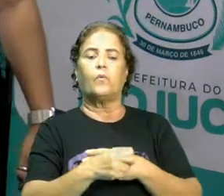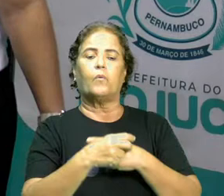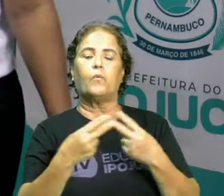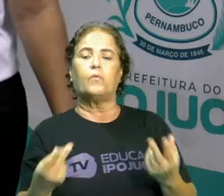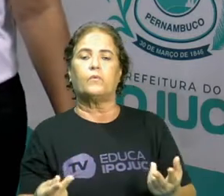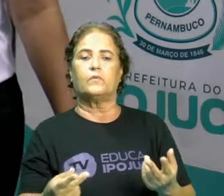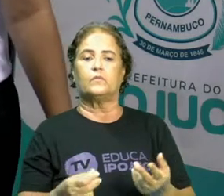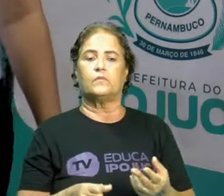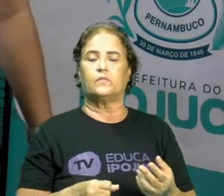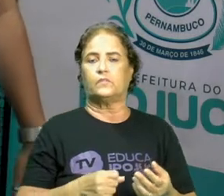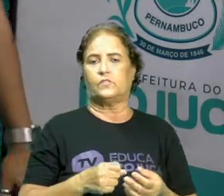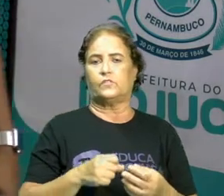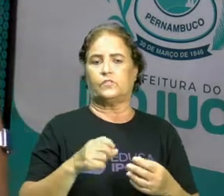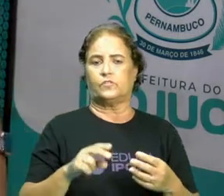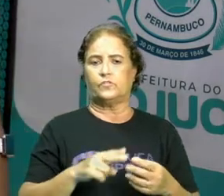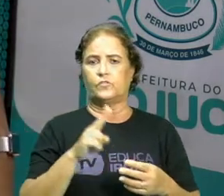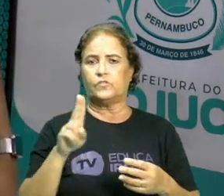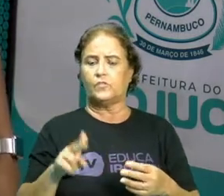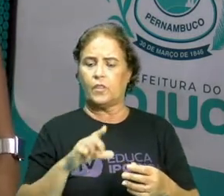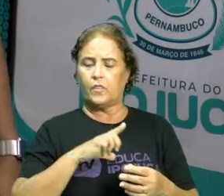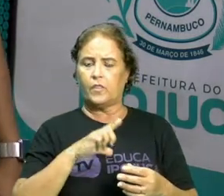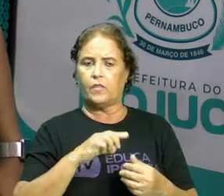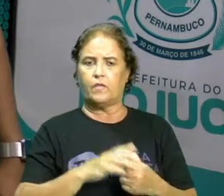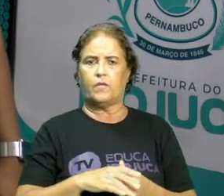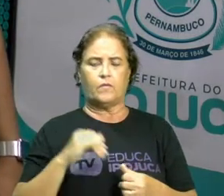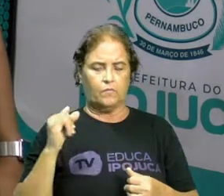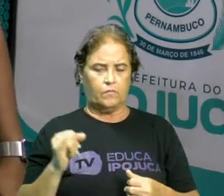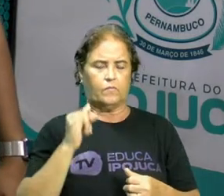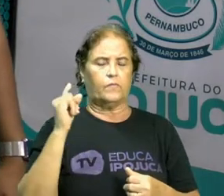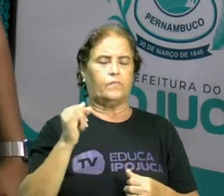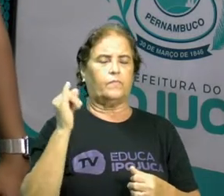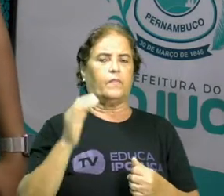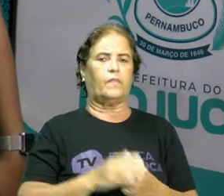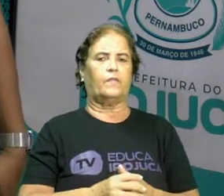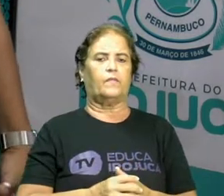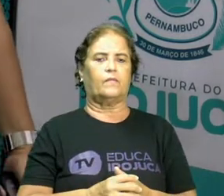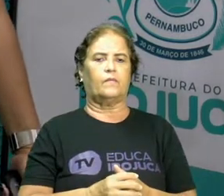existem. Porque isso é muito importante, a gente vai entender isso agora.